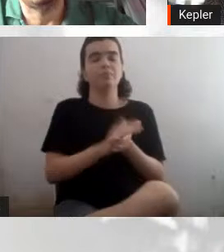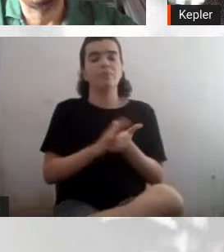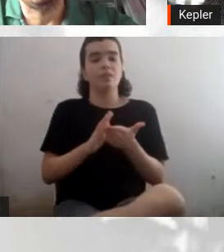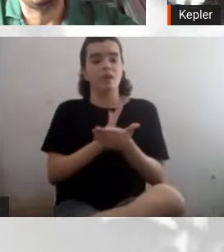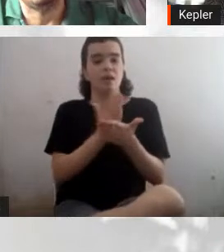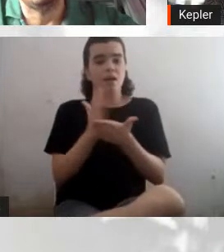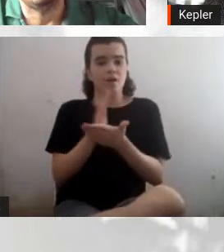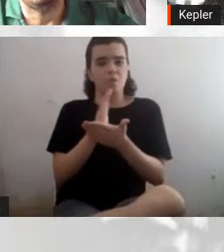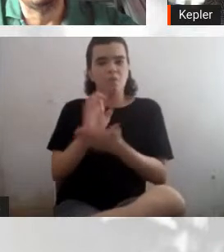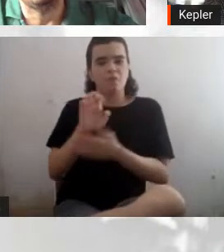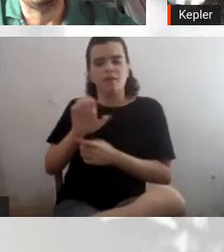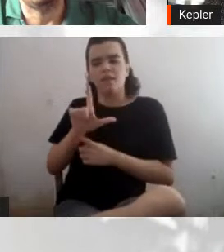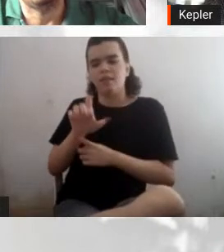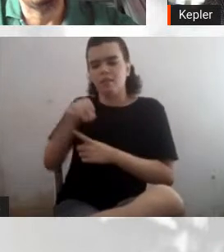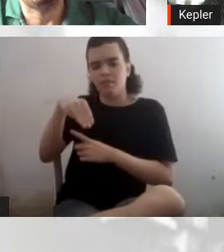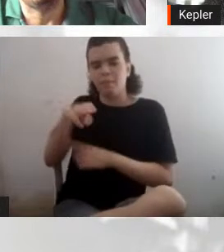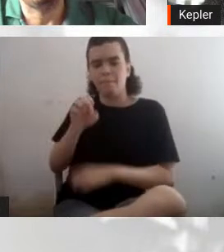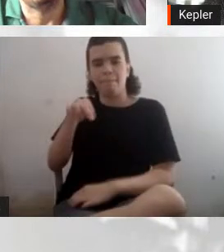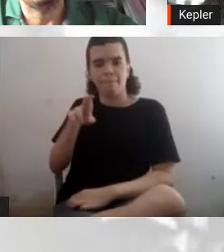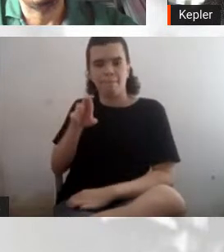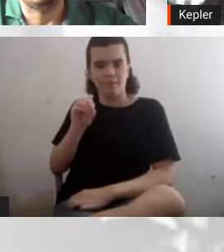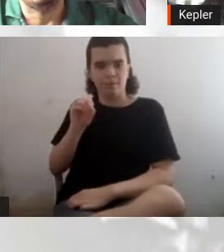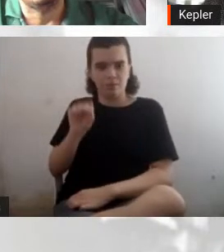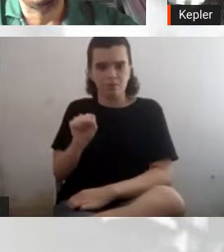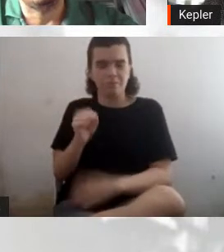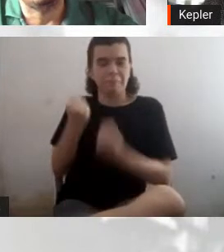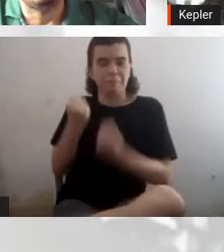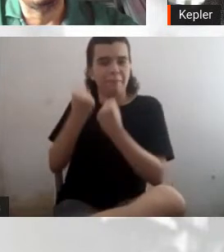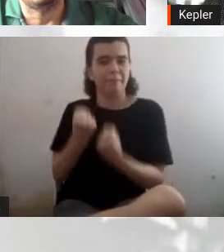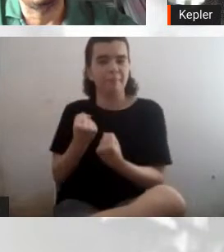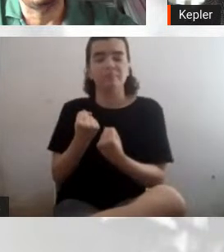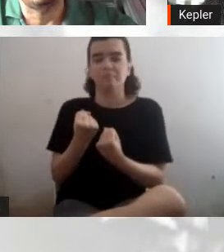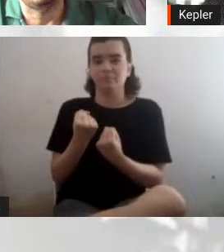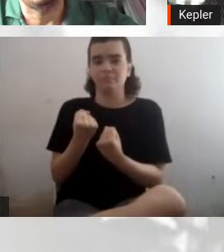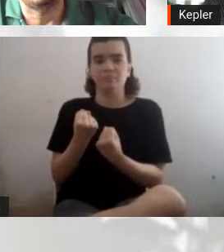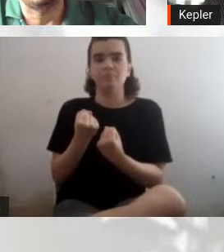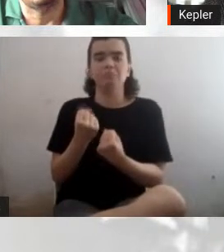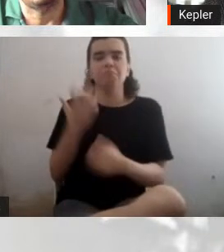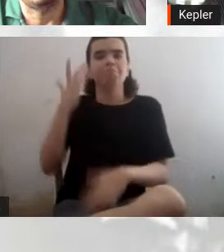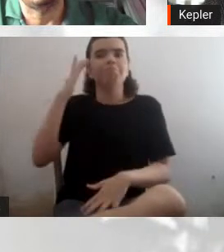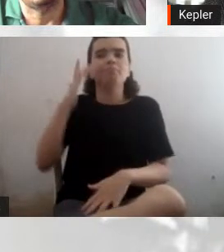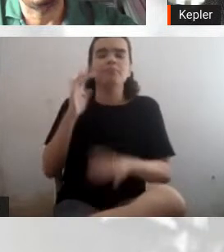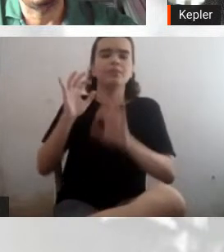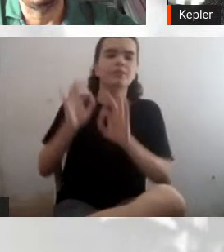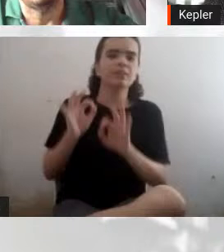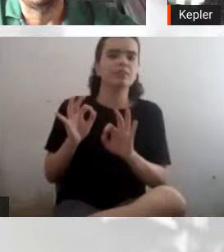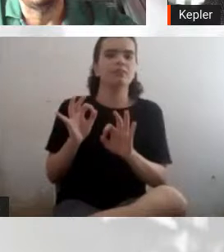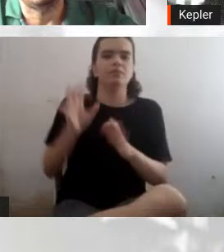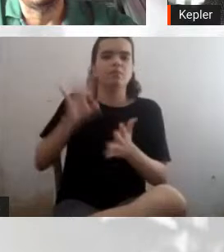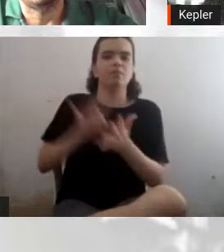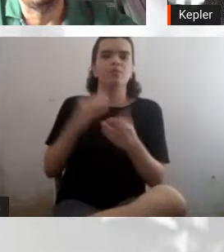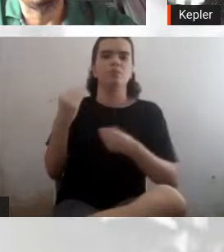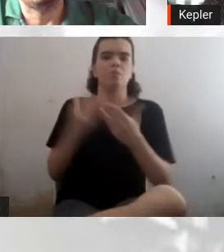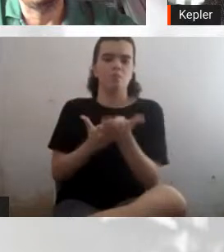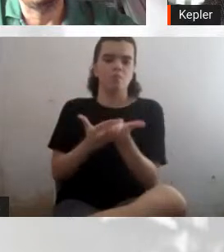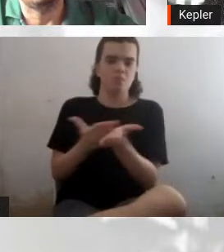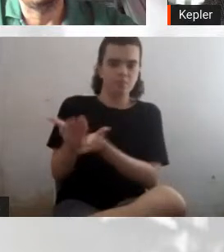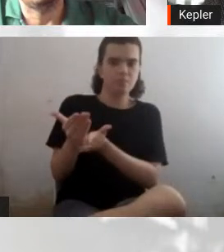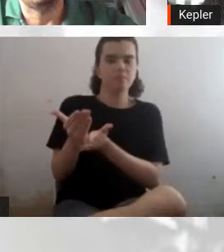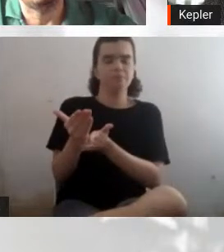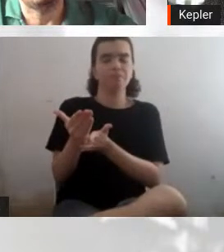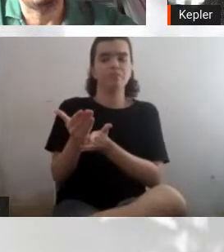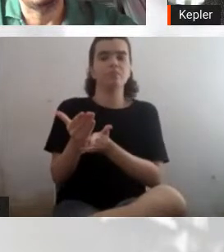bem como é que foi o processo. Então, fazendo observações, tendo dados bem precisos, cada vez mais precisos, né? Com os